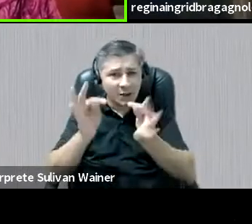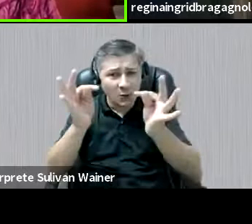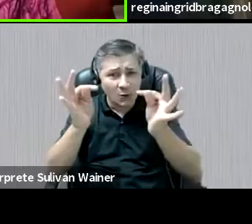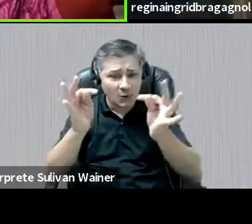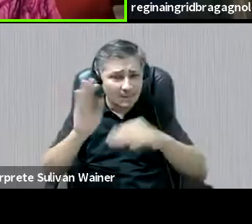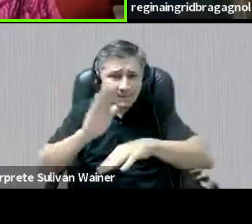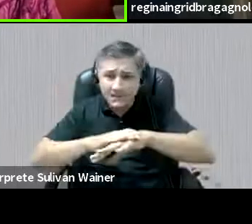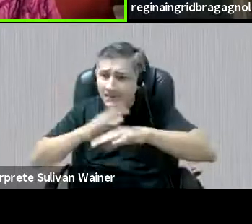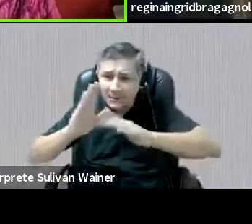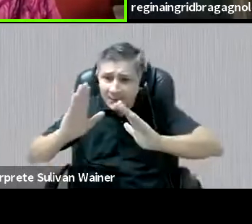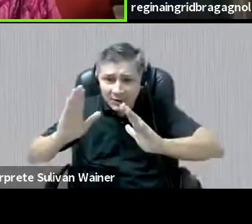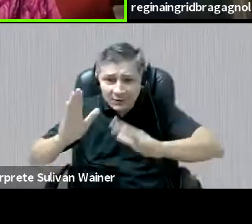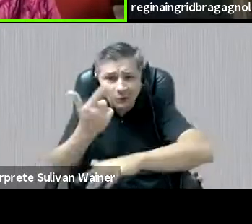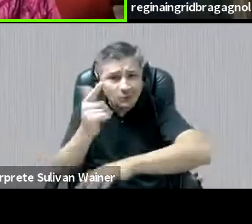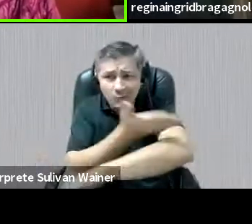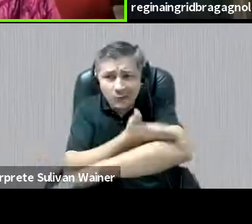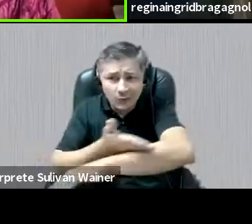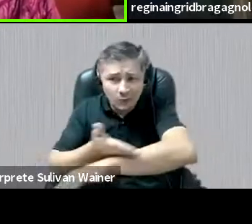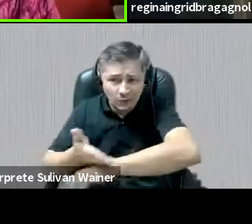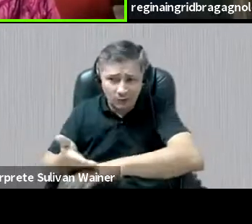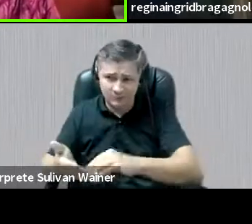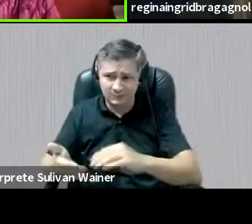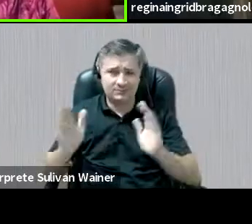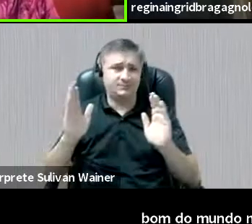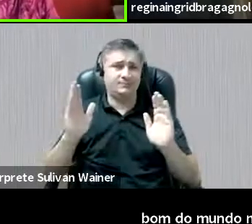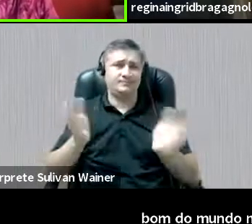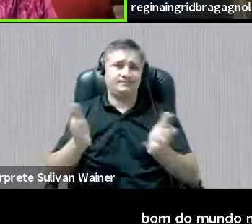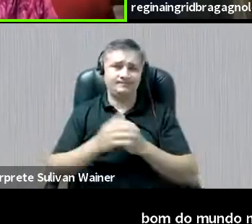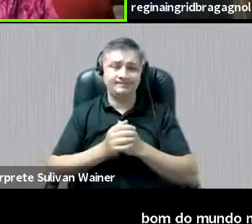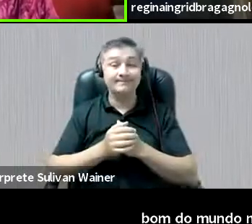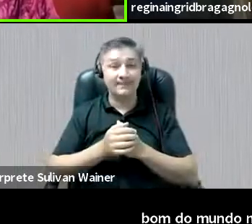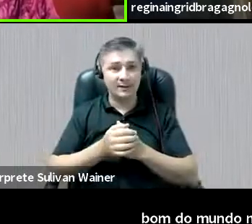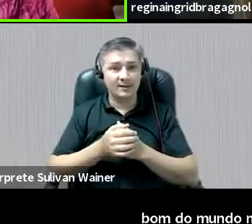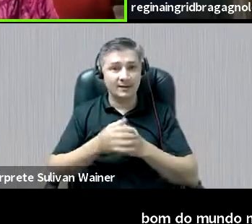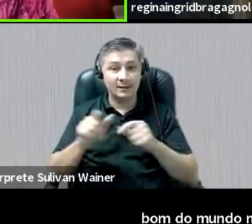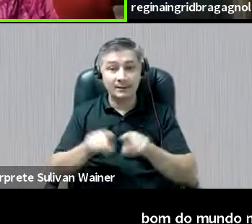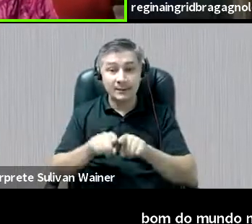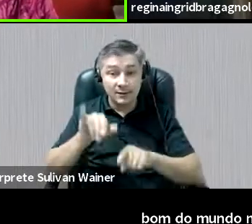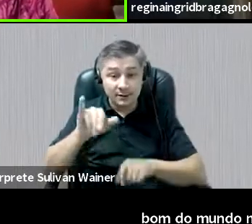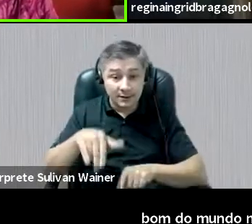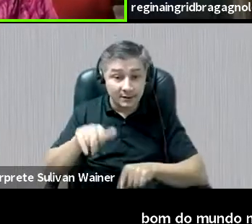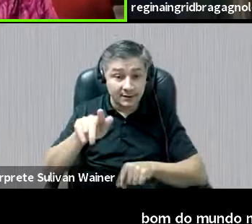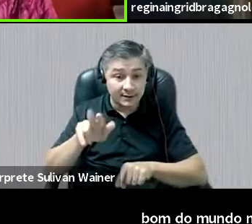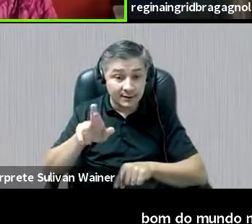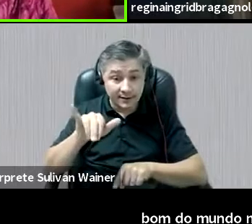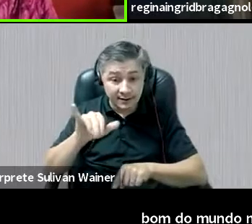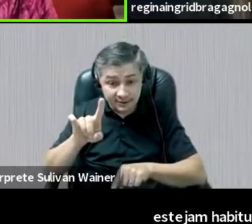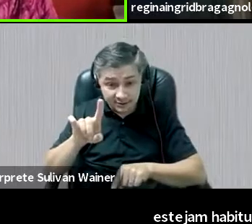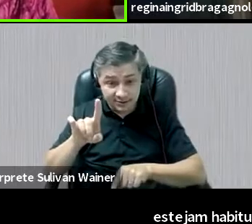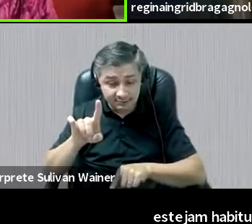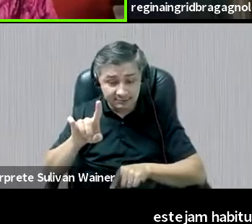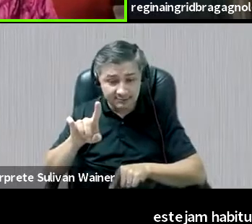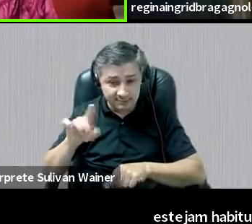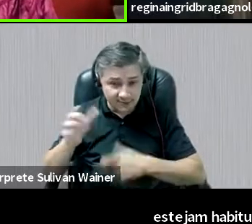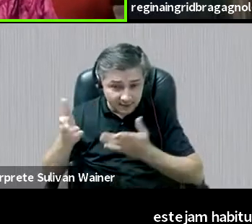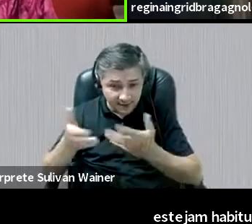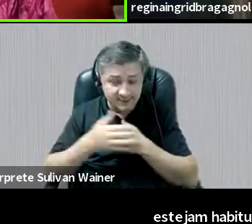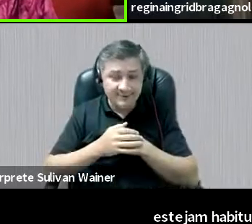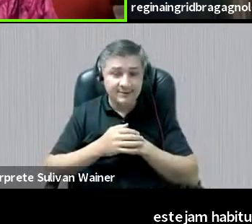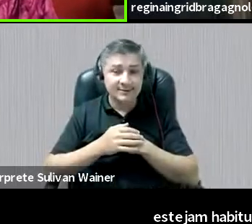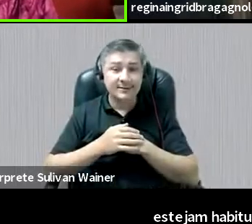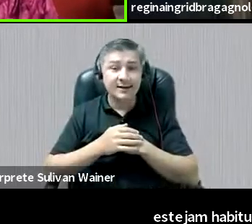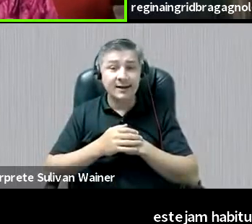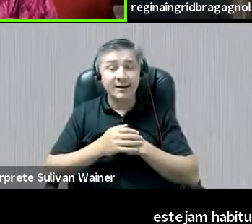estejam habituados, né? E também para a Ingrid, né, um pouco essa questão